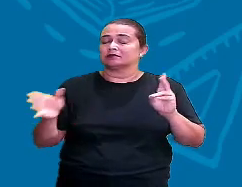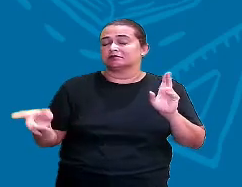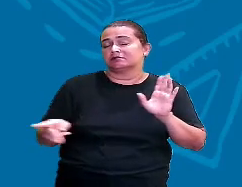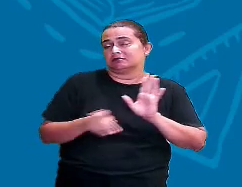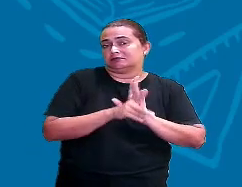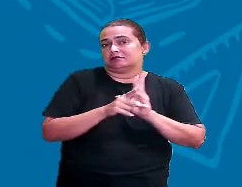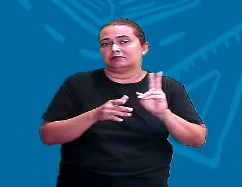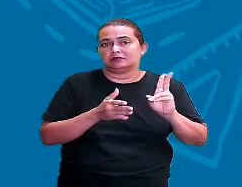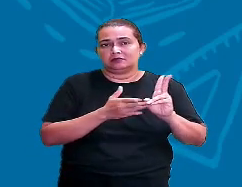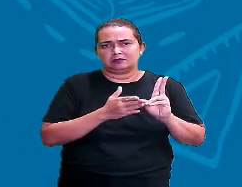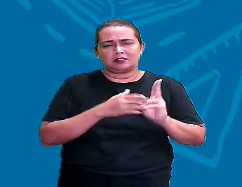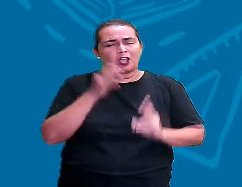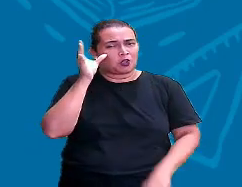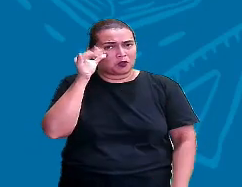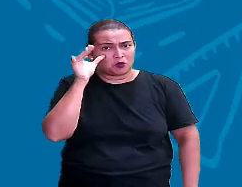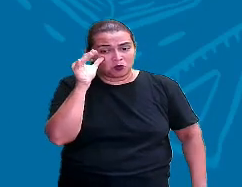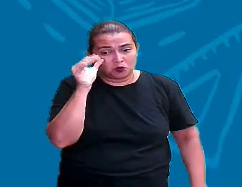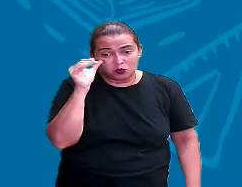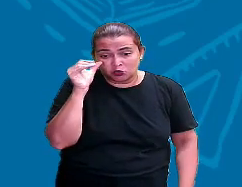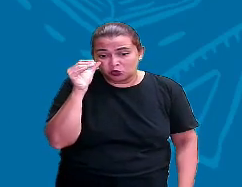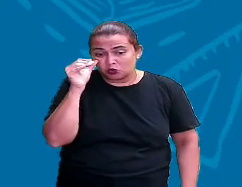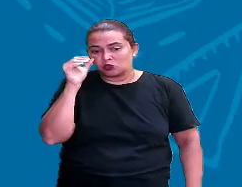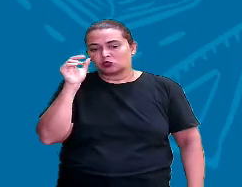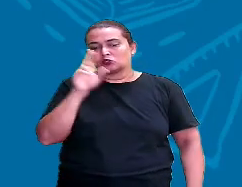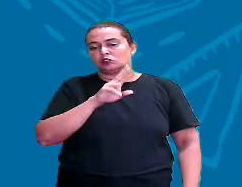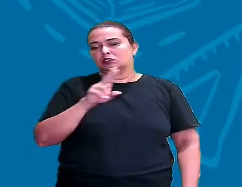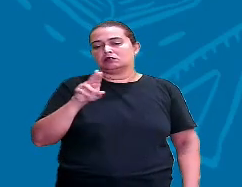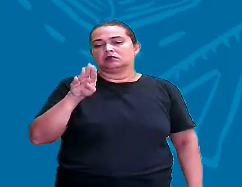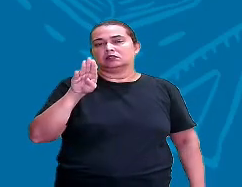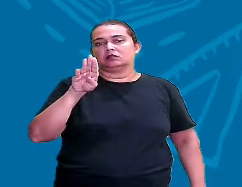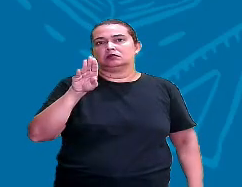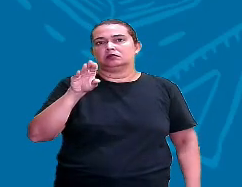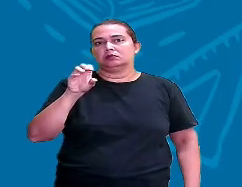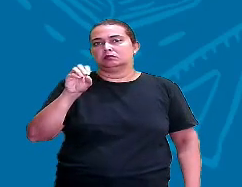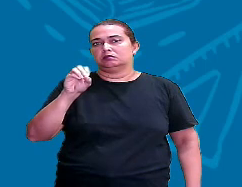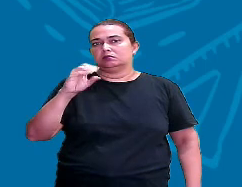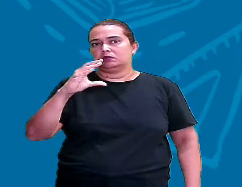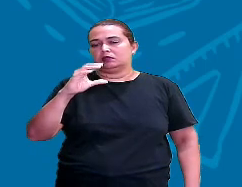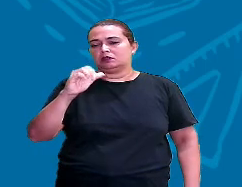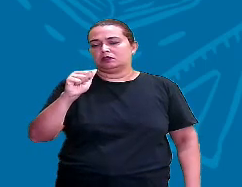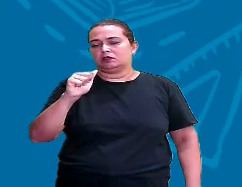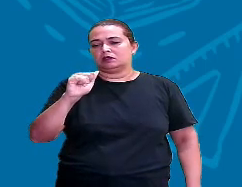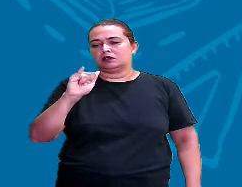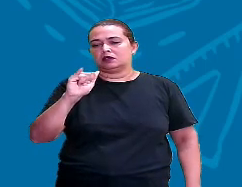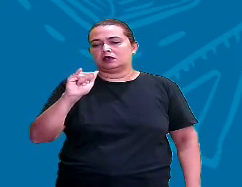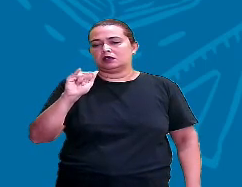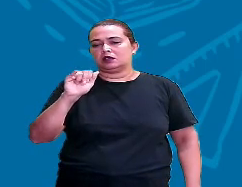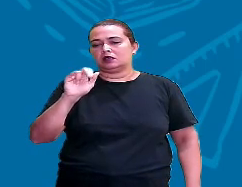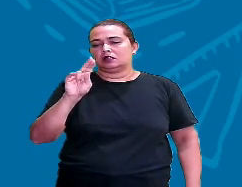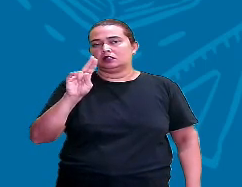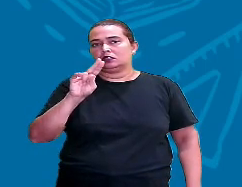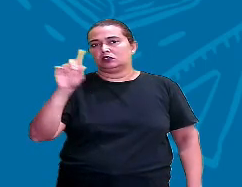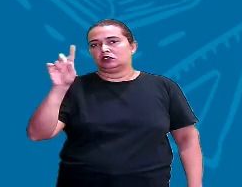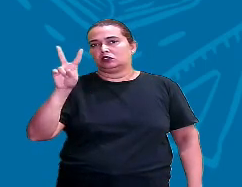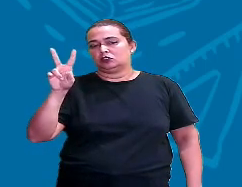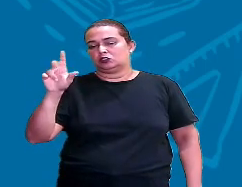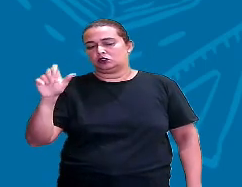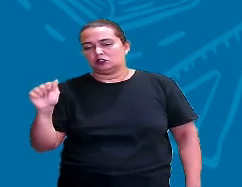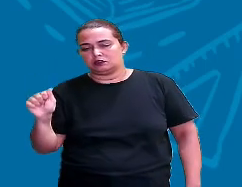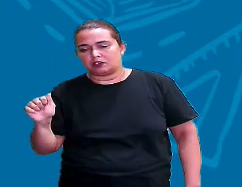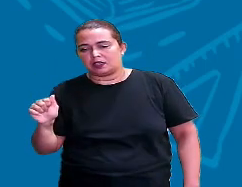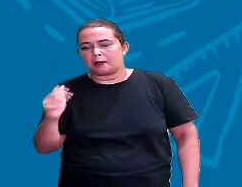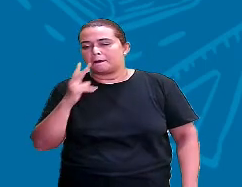curioso esses nomes indígenas, gente. Olha, Bocaiúva, parece o quê? Boca